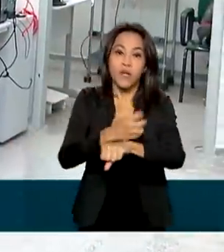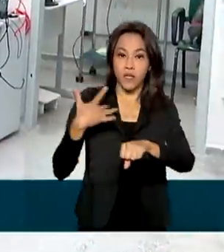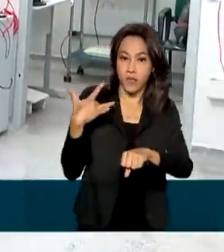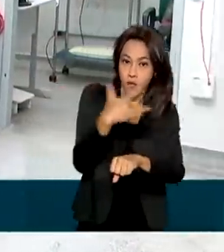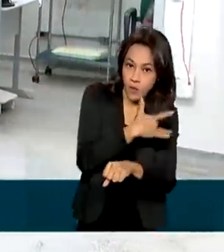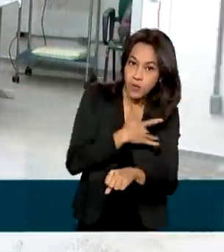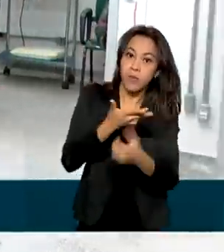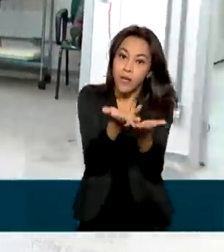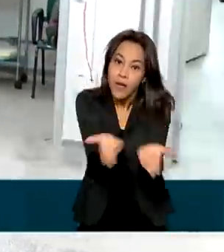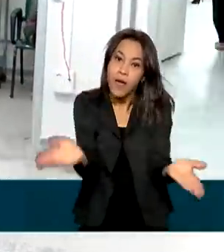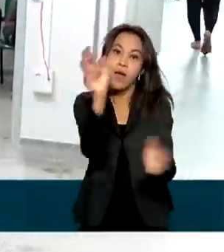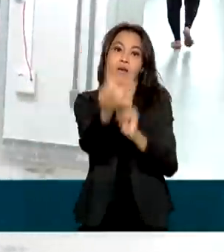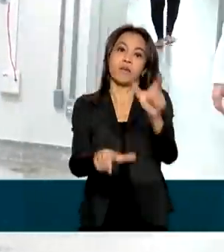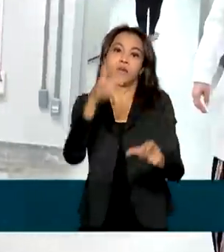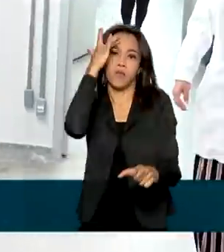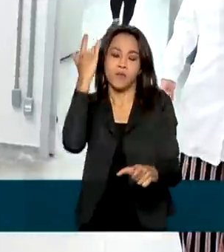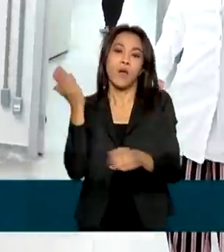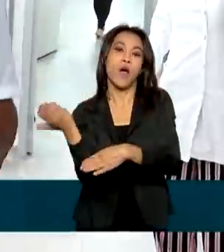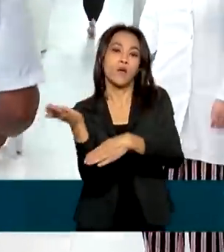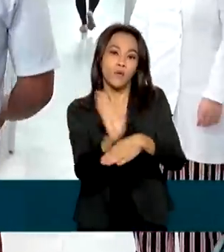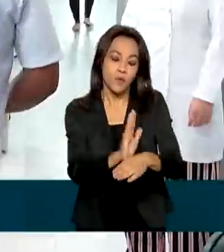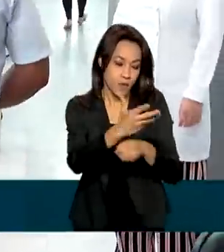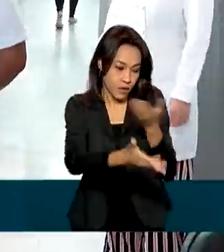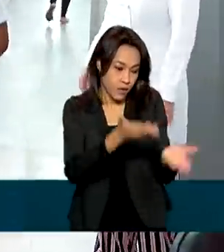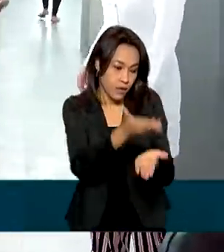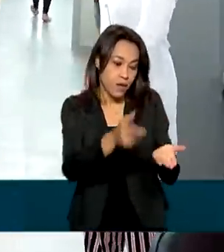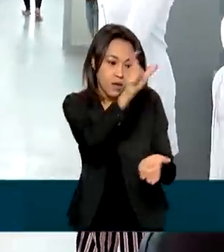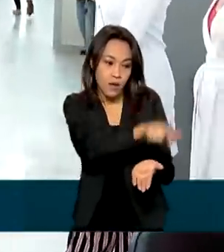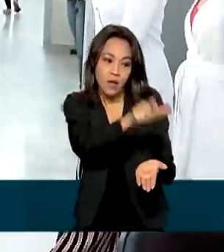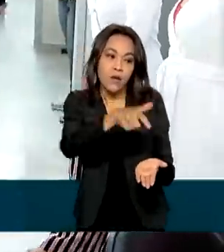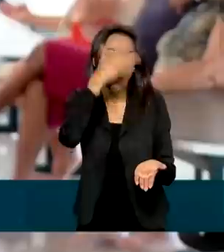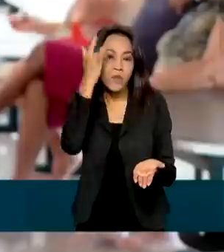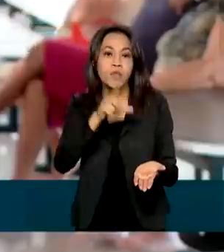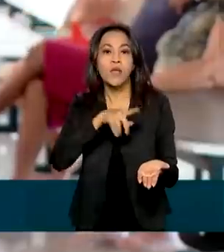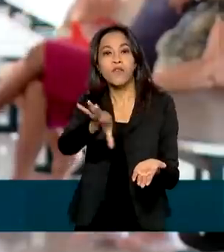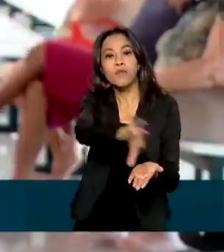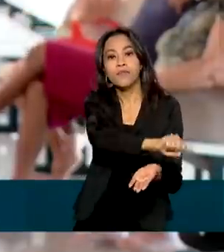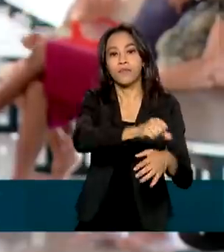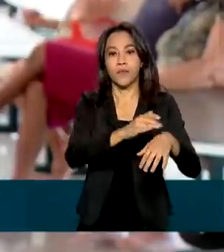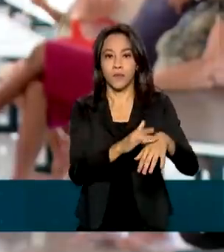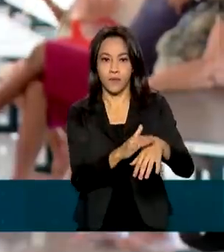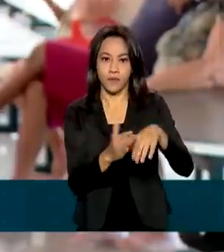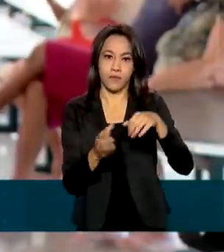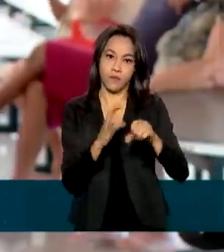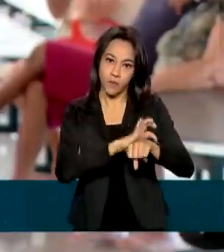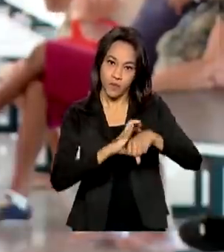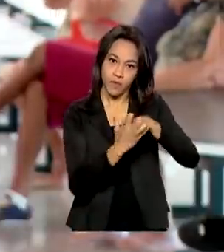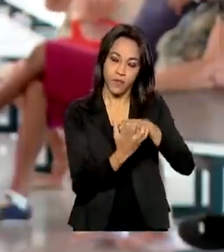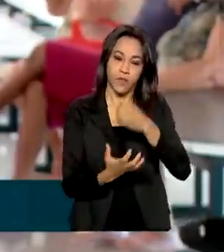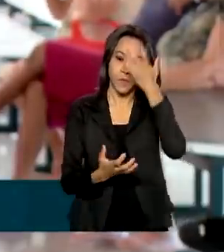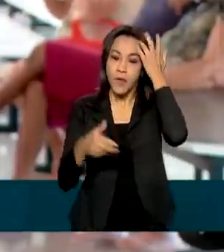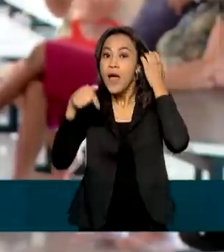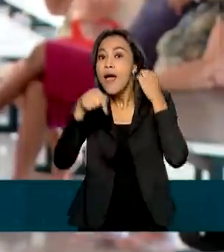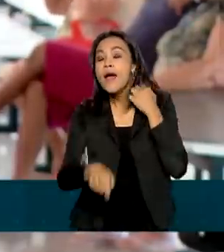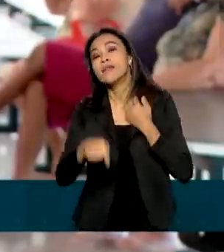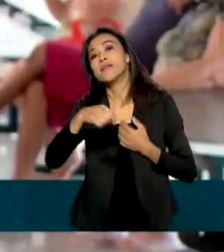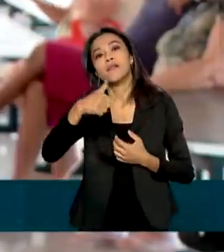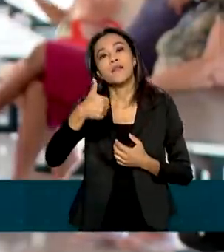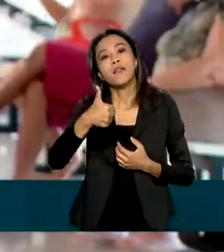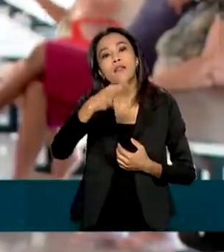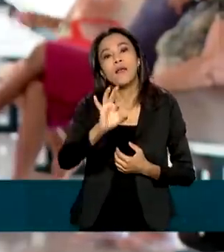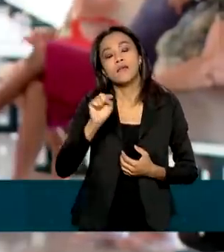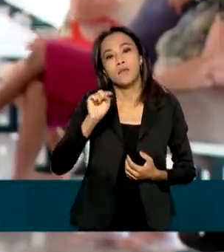para que eles atuem no tratamento de pessoas que tiveram Covid. Esta é a primeira edição do curso. Cerca de 10 mil